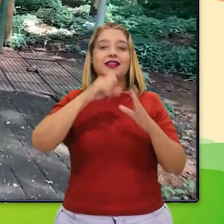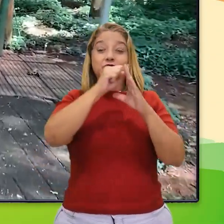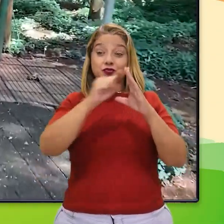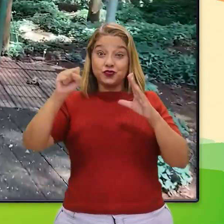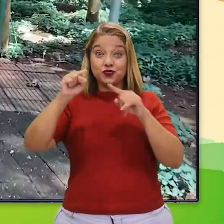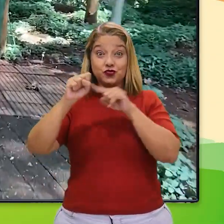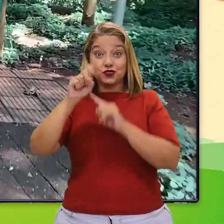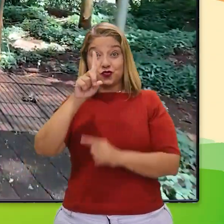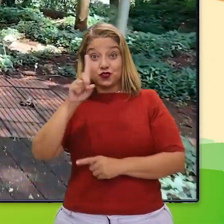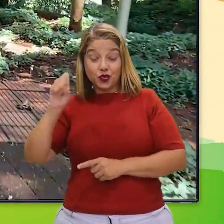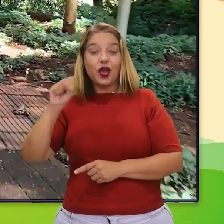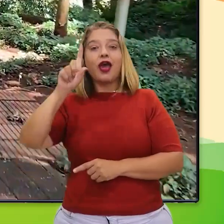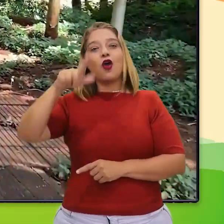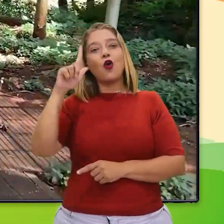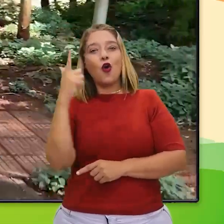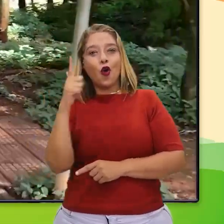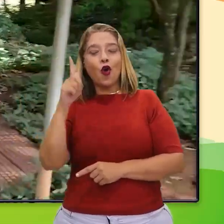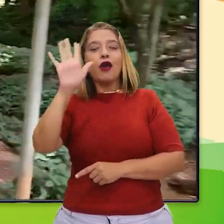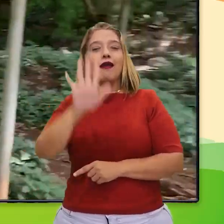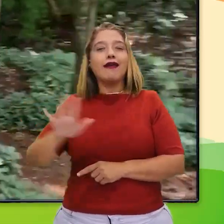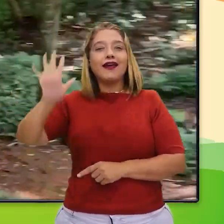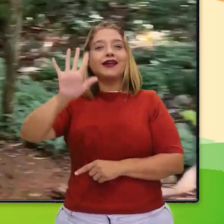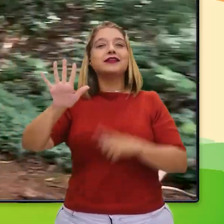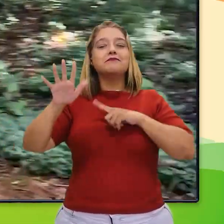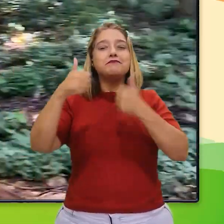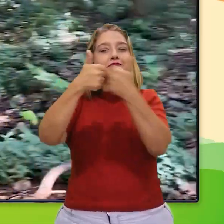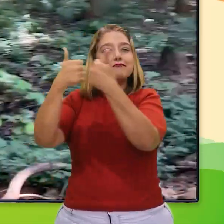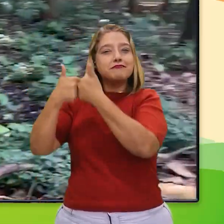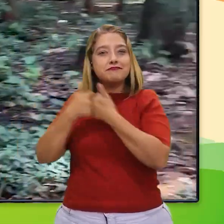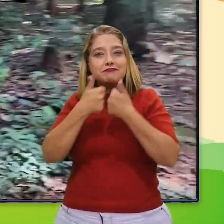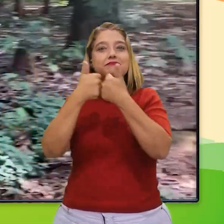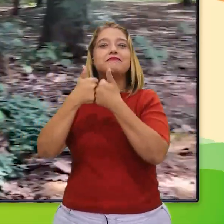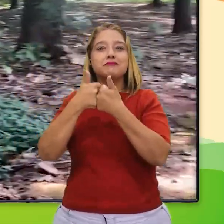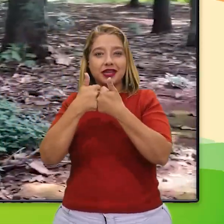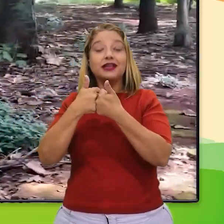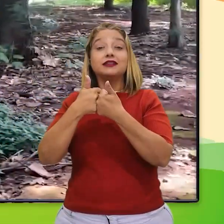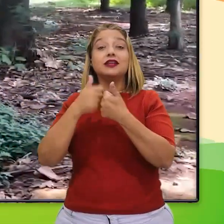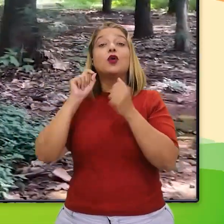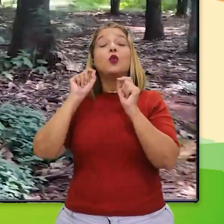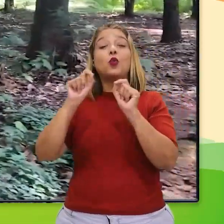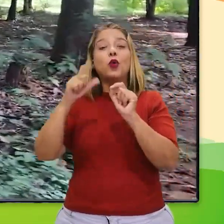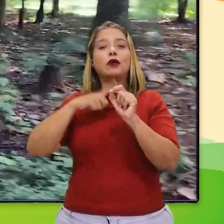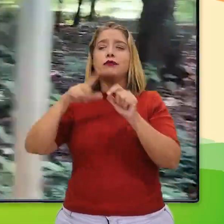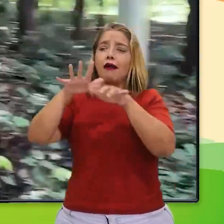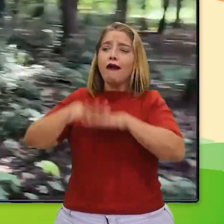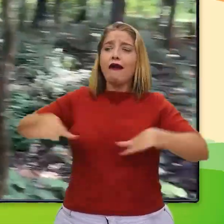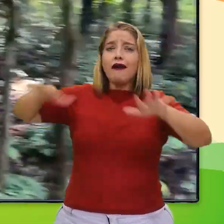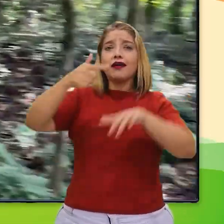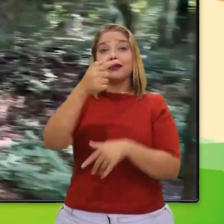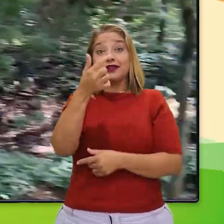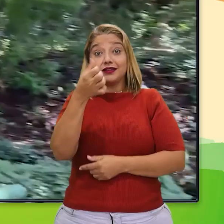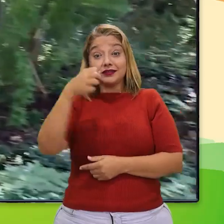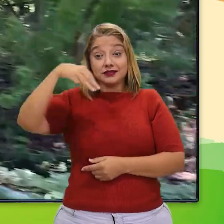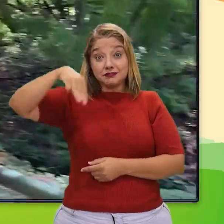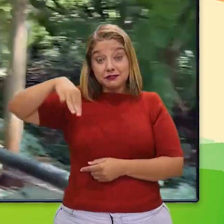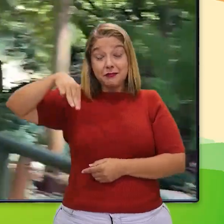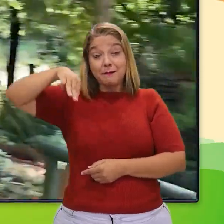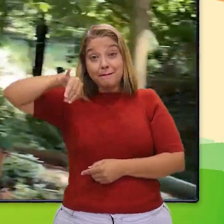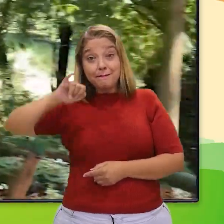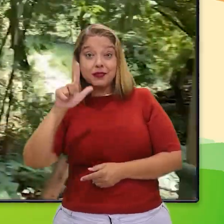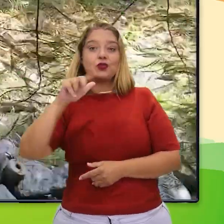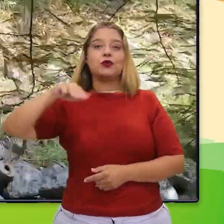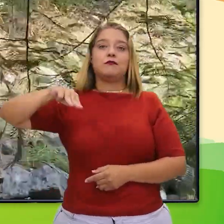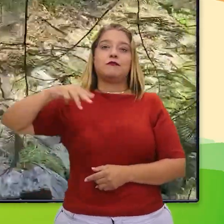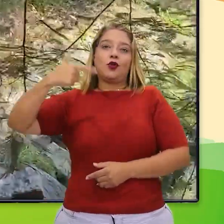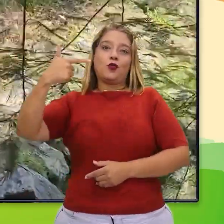Goiânia, entre o Celina Parque e o Novo Horizonte, aqui tem uma área de 76 mil metros quadrados de